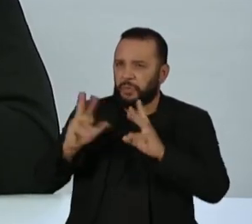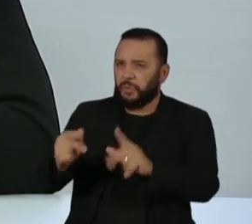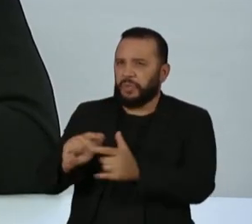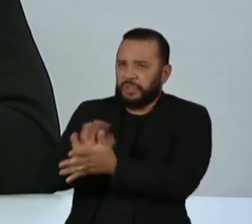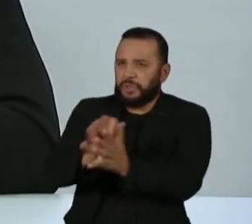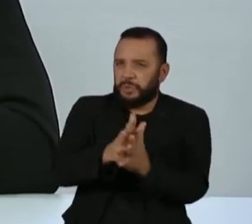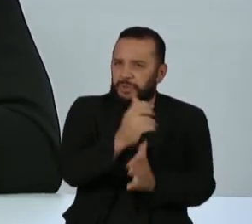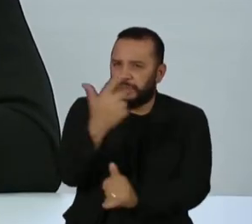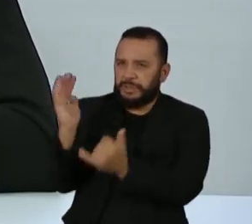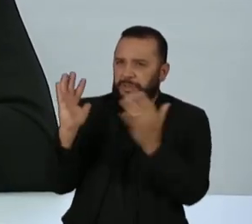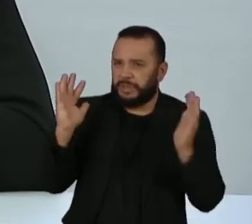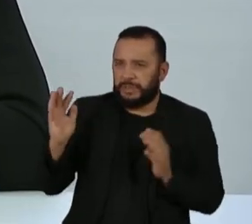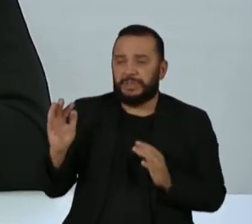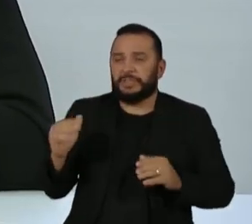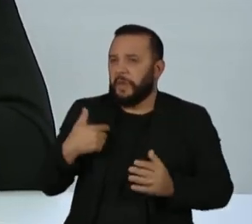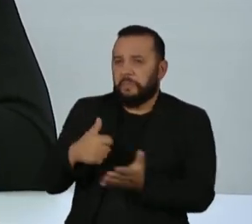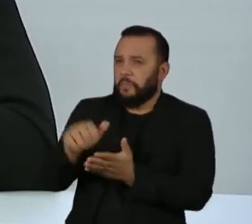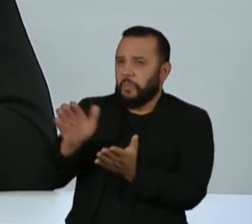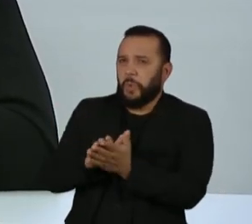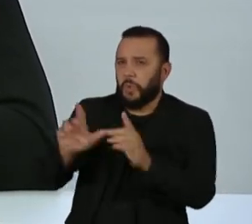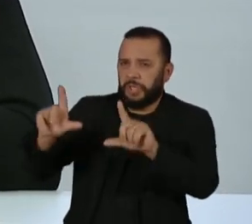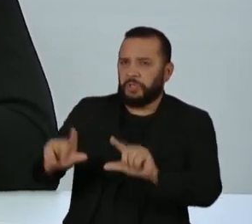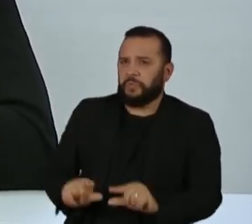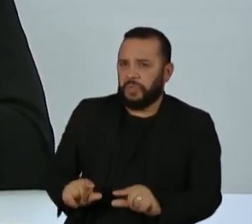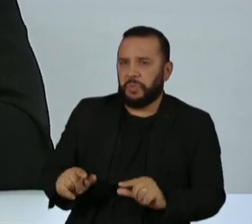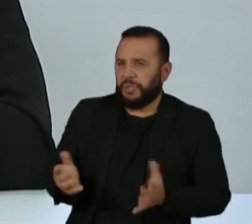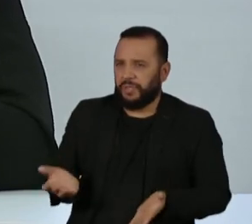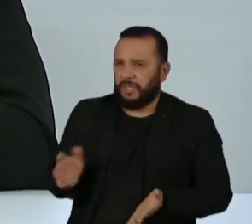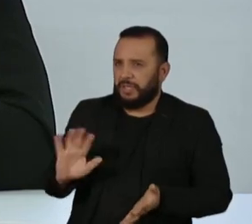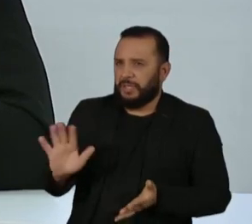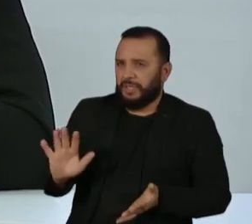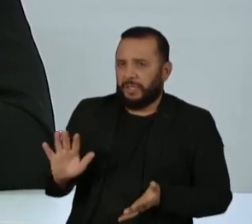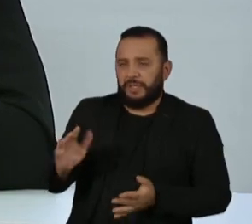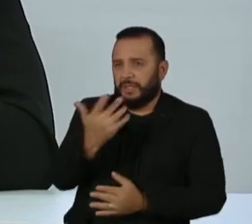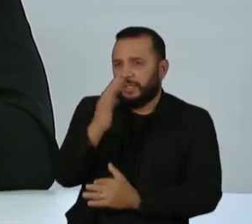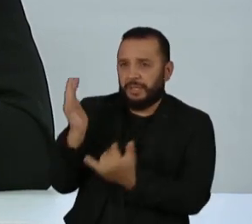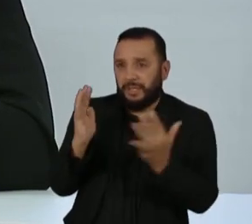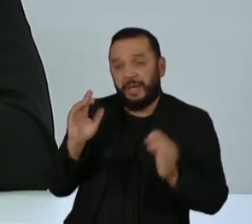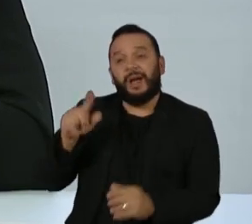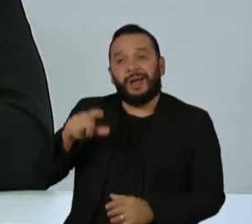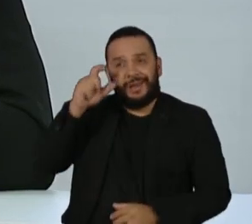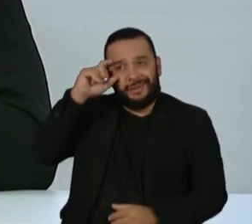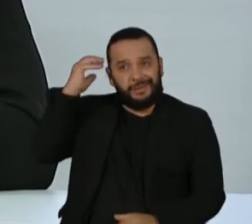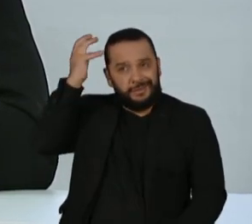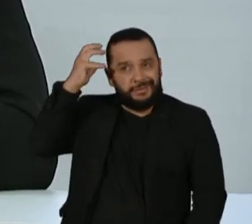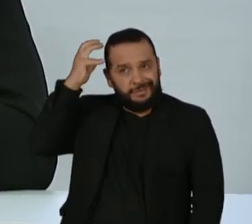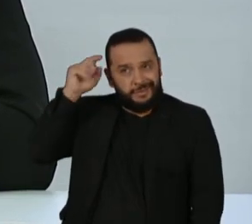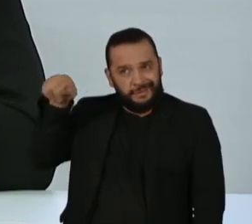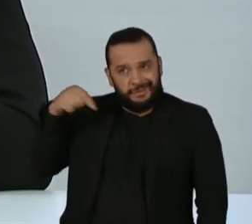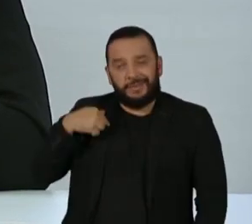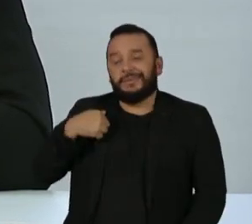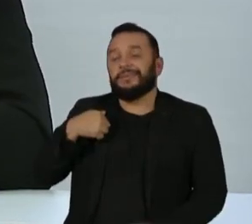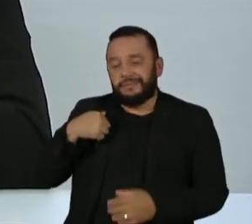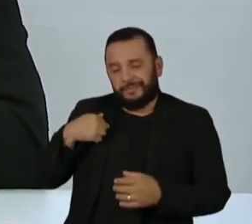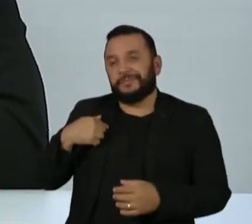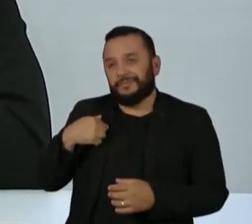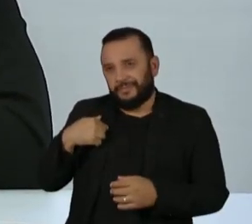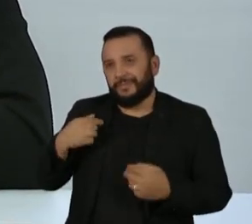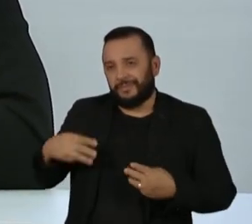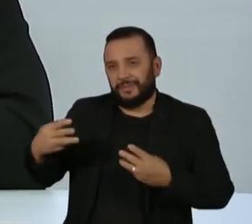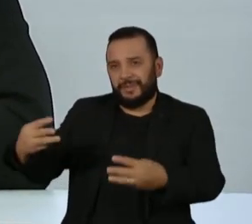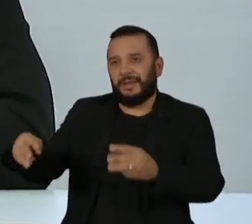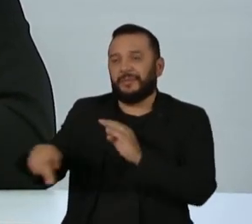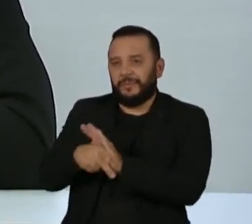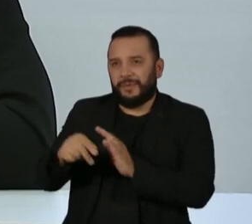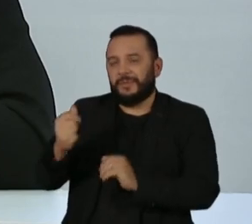multas nos crimes ambientais também foi na gestão de Ricardo Salles durante o Ministério do Meio Ambiente e agora